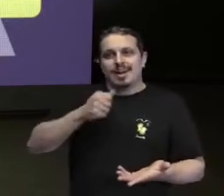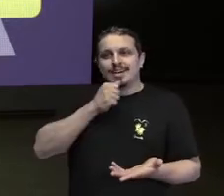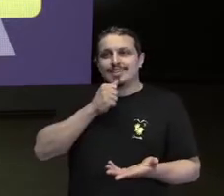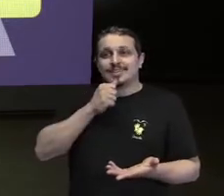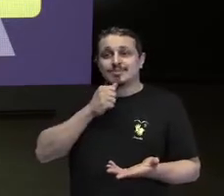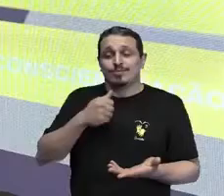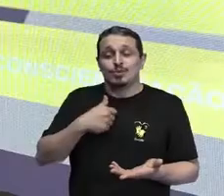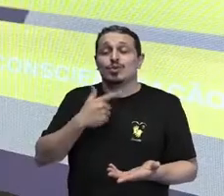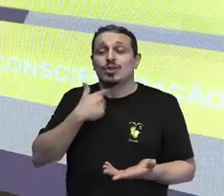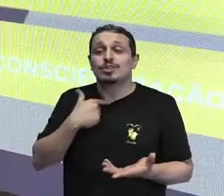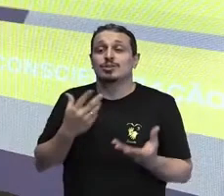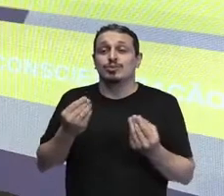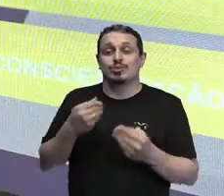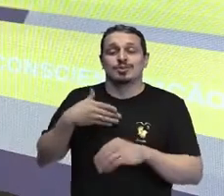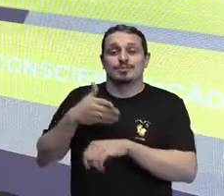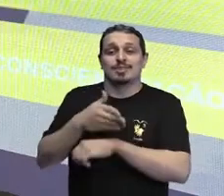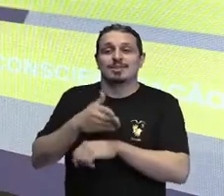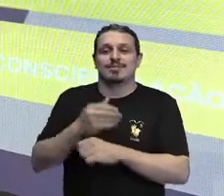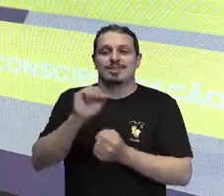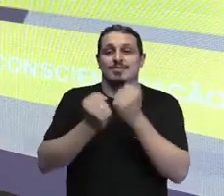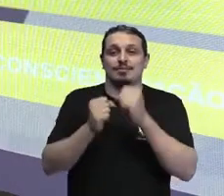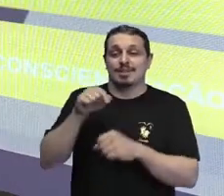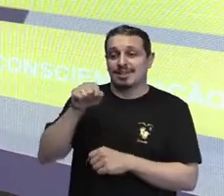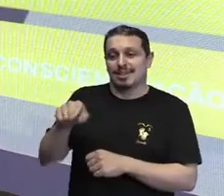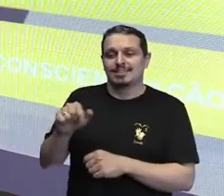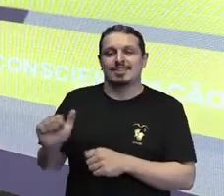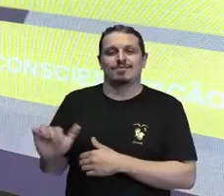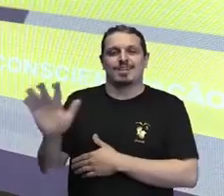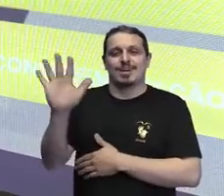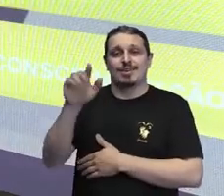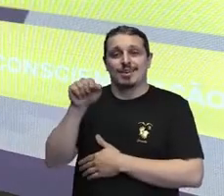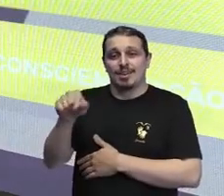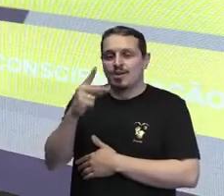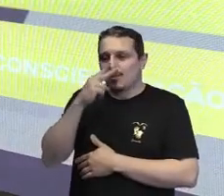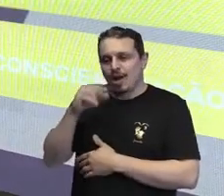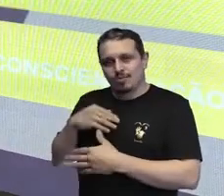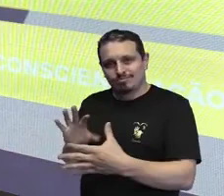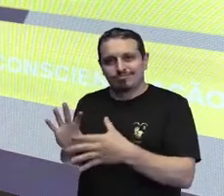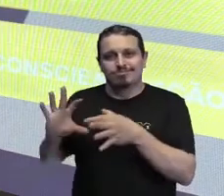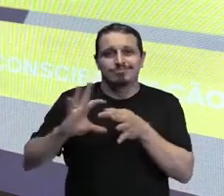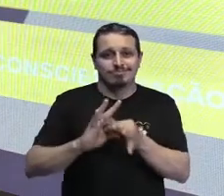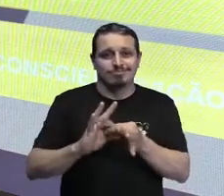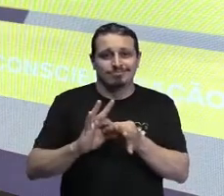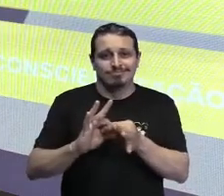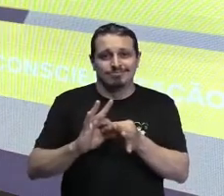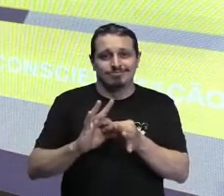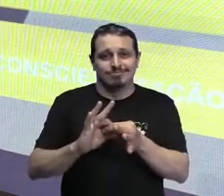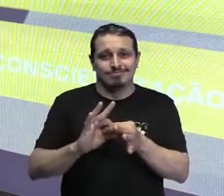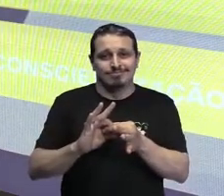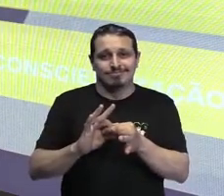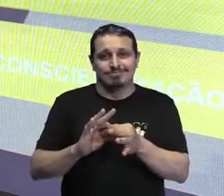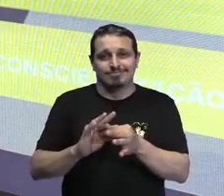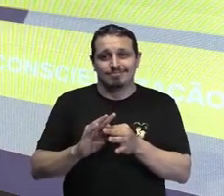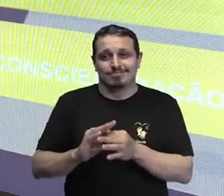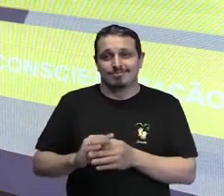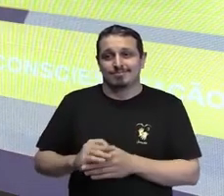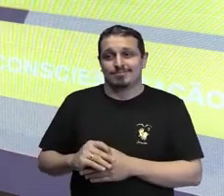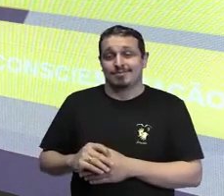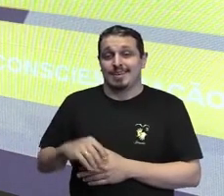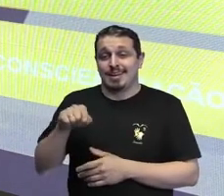empresa que tem valores muito alinhados aos meus. A Bayer, ela